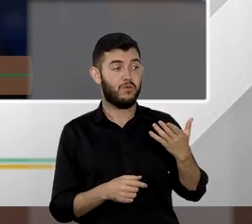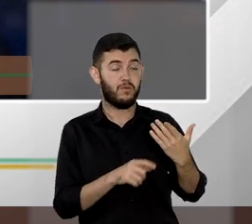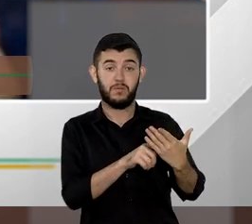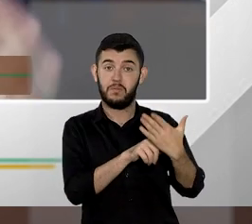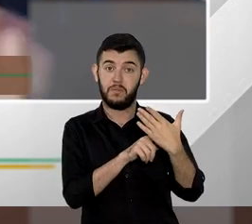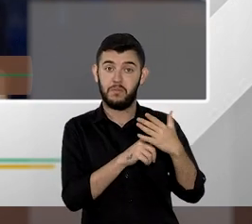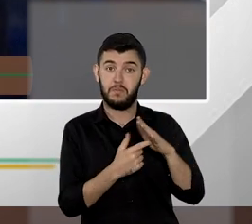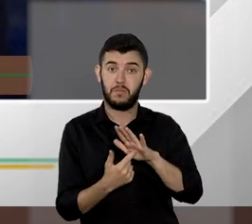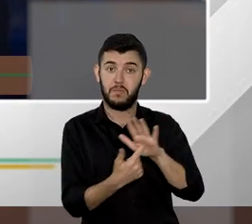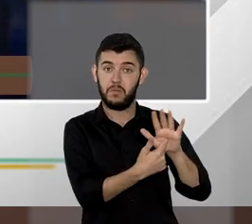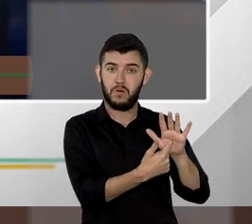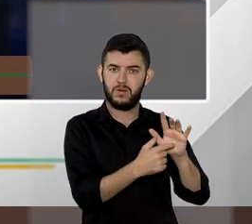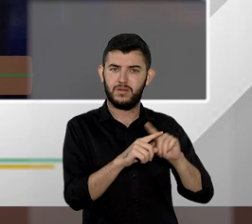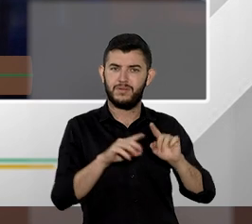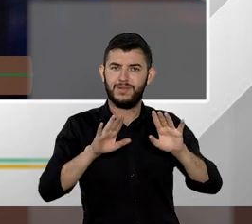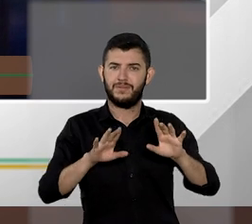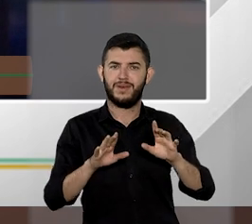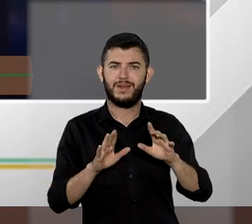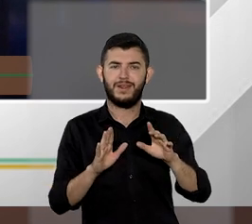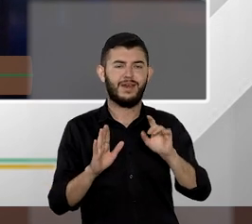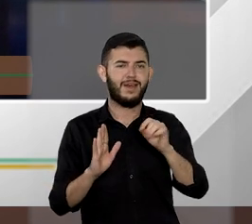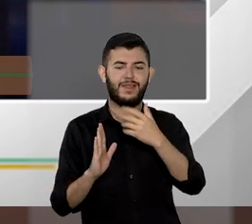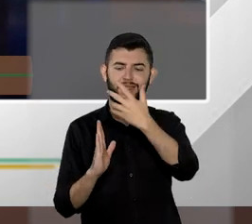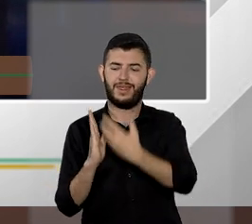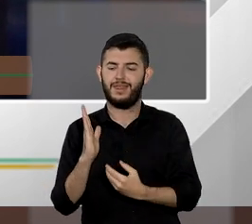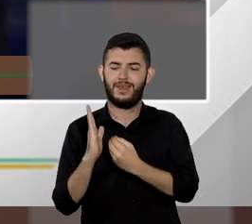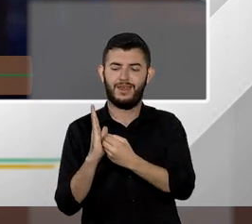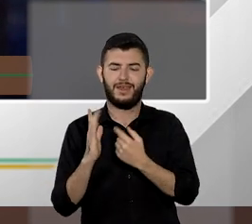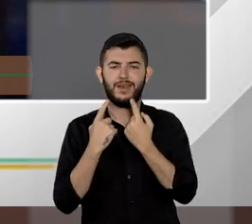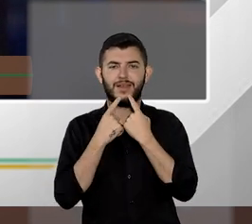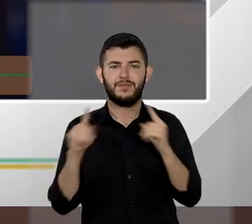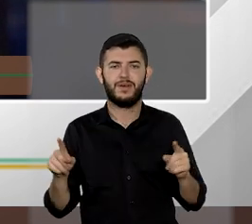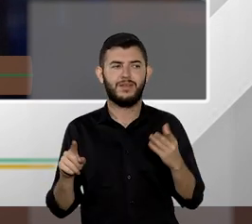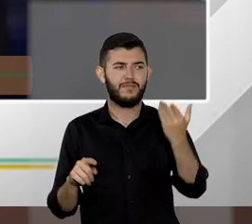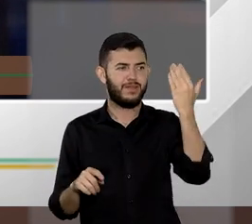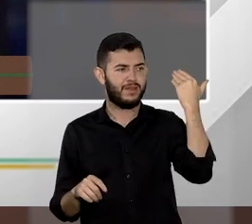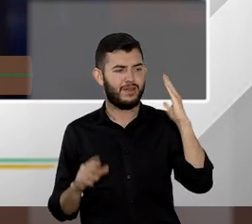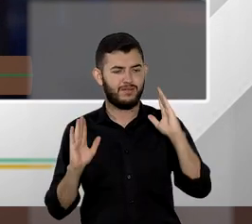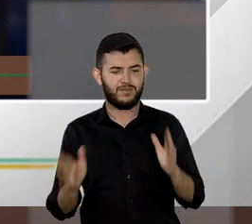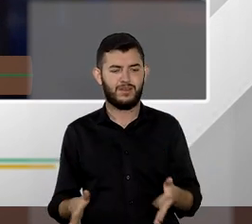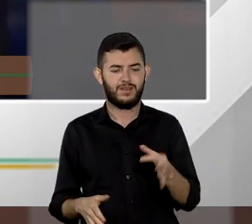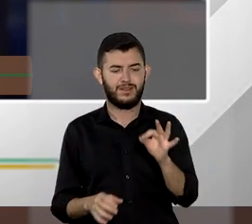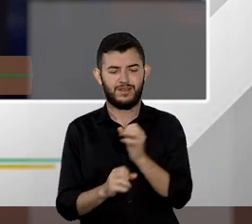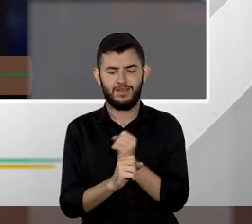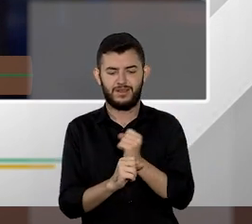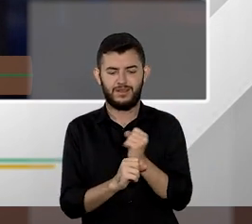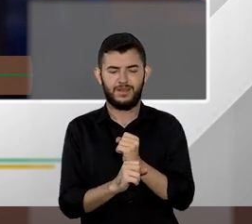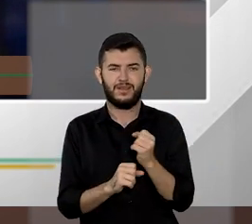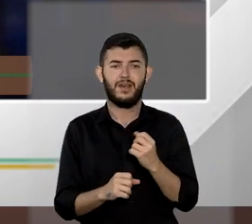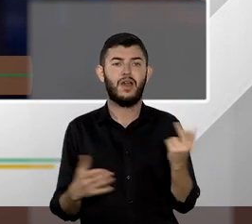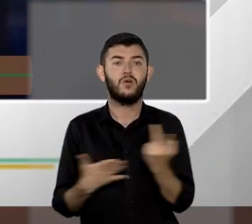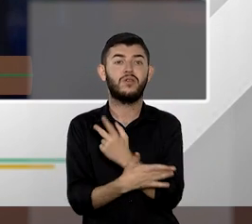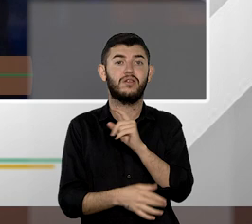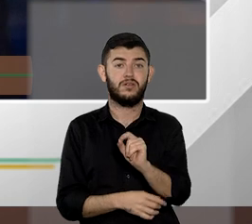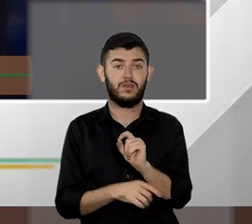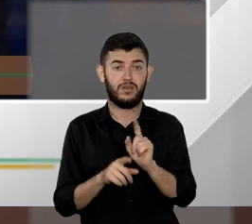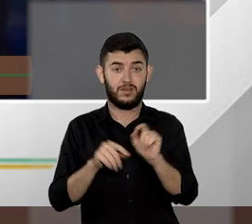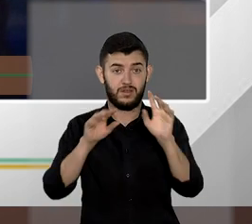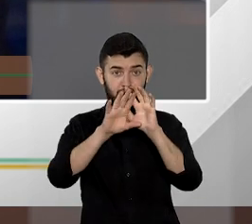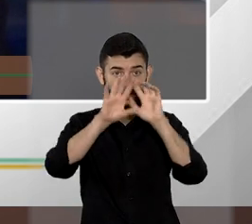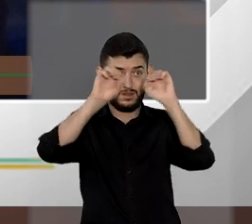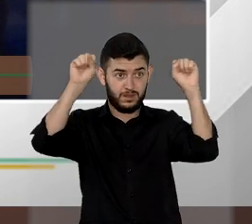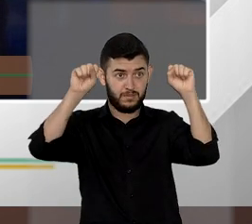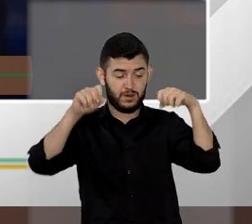verdade e isso acaba com uma reclamação que a gente tem ouvido há décadas de que os tribunais estaduais e regionais federais viraram tribunais de